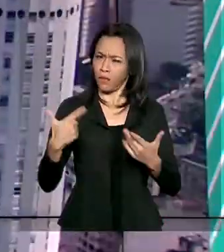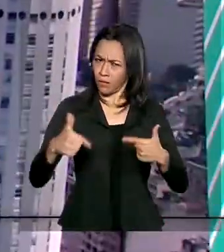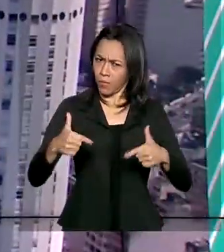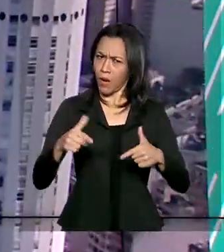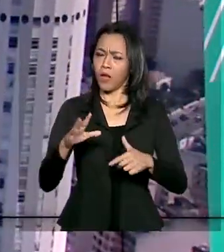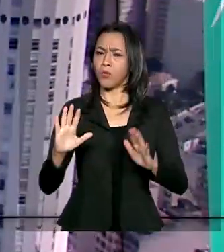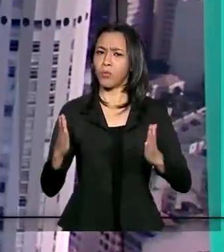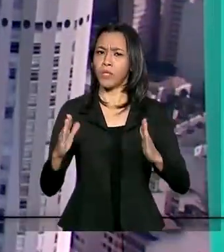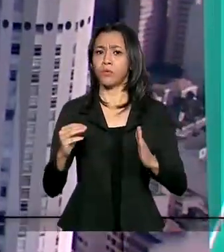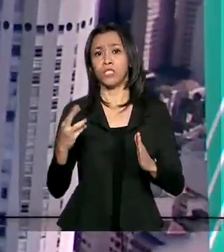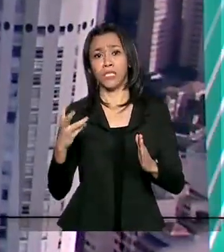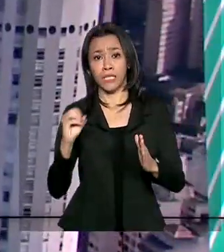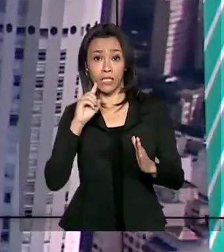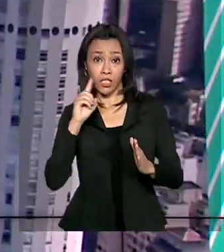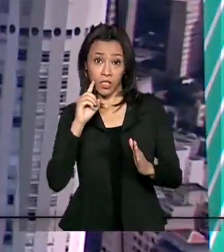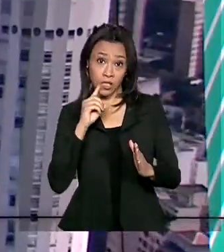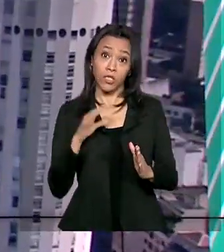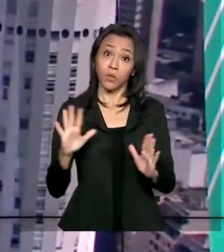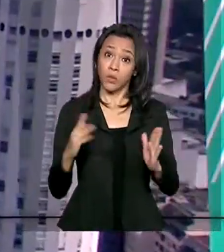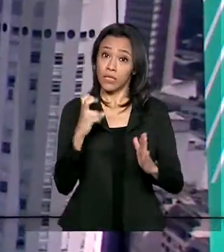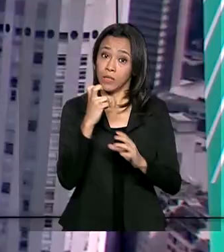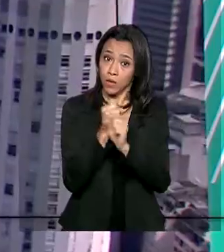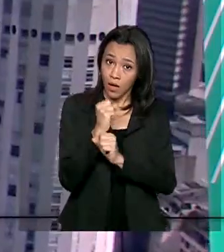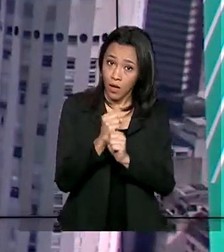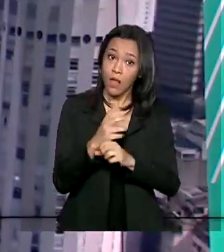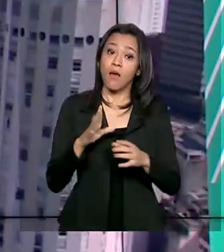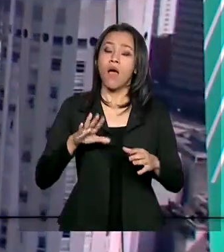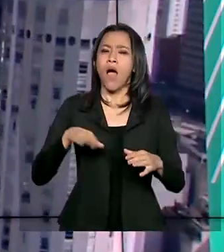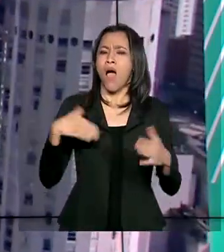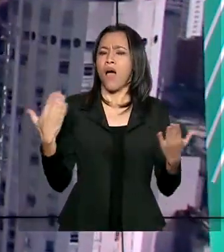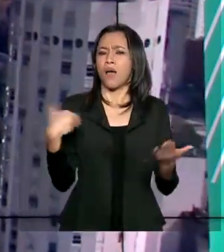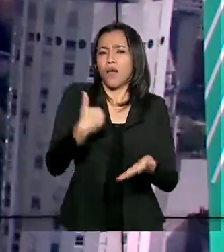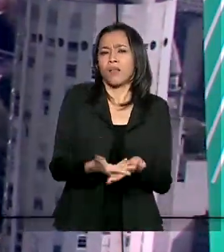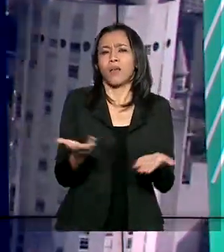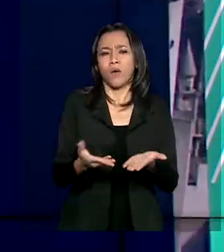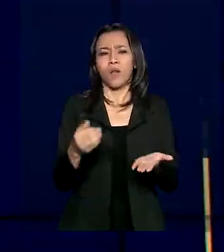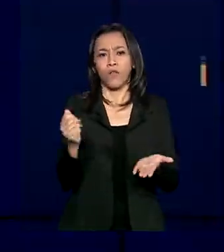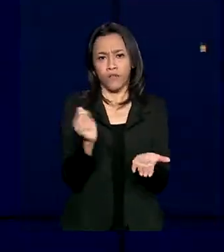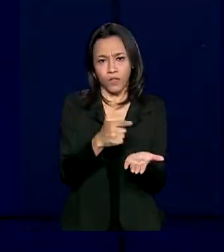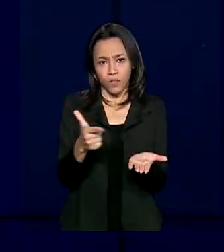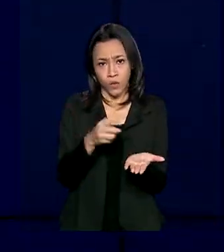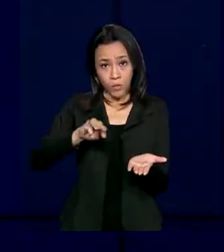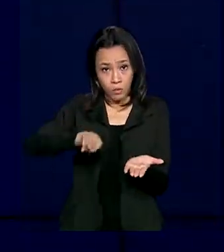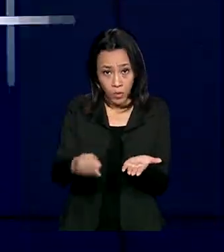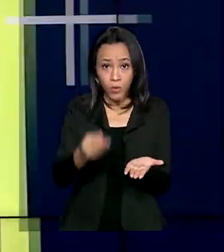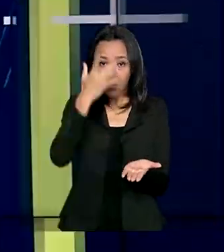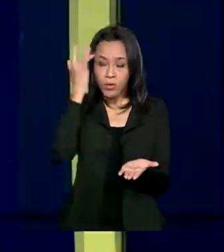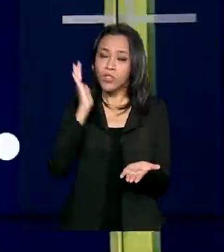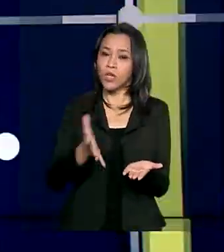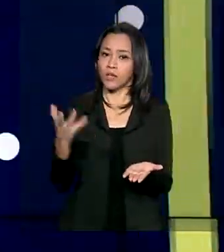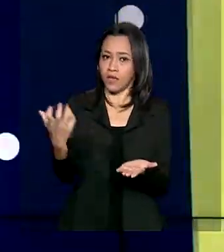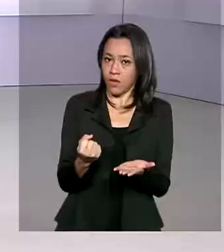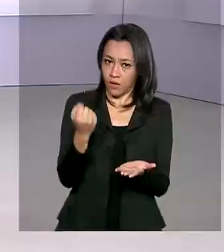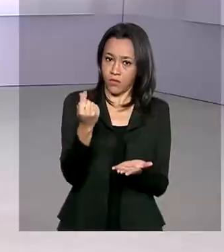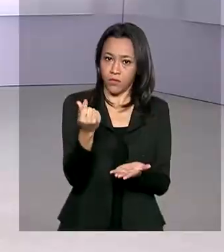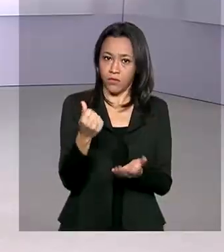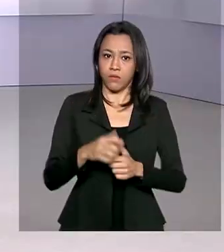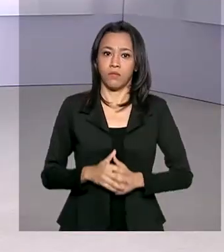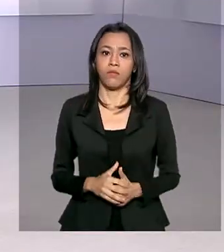30 dias em 2019. Até agora, mais de 22 milhões de trabalhadores sacaram o benefício.